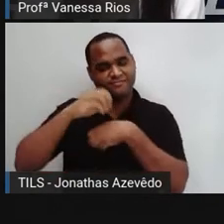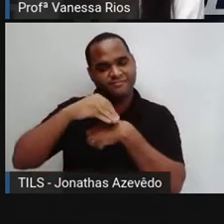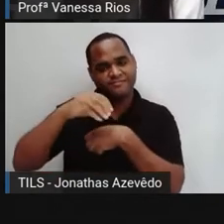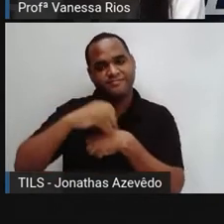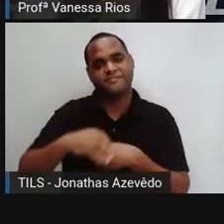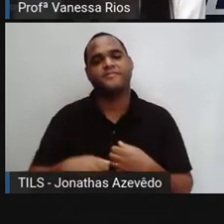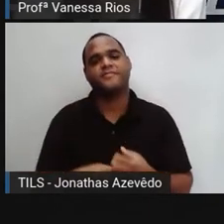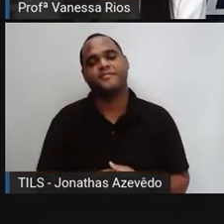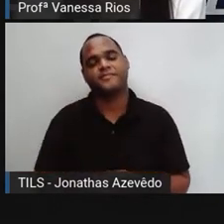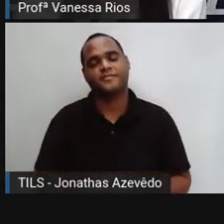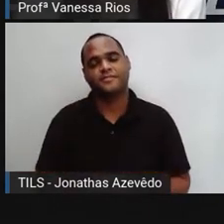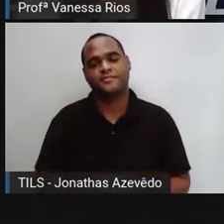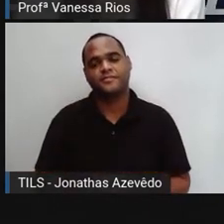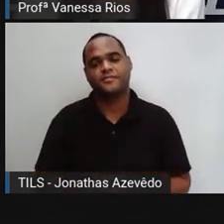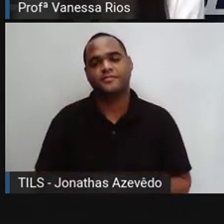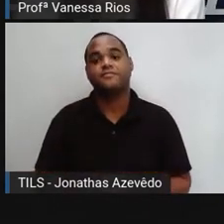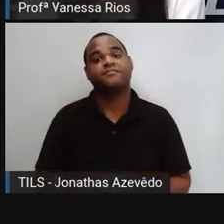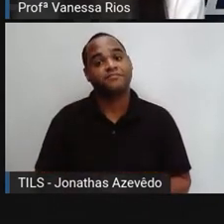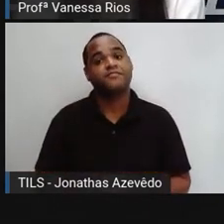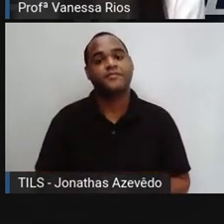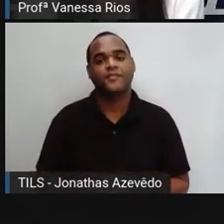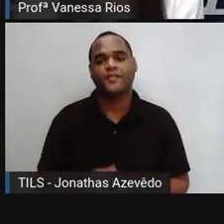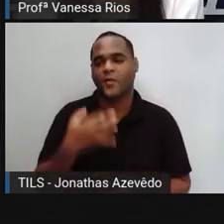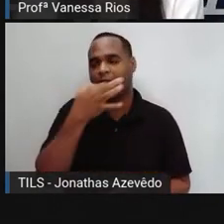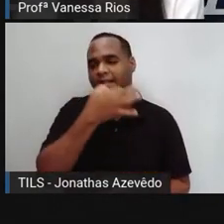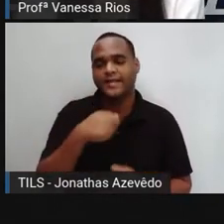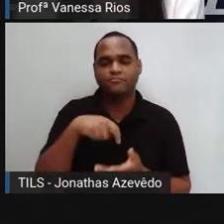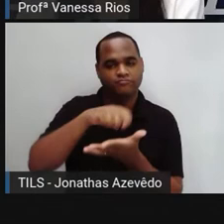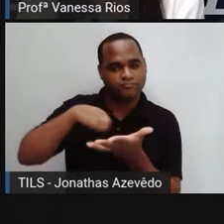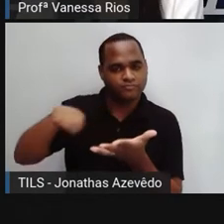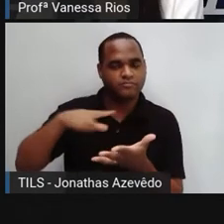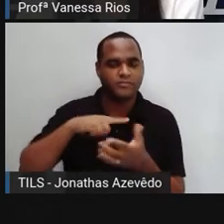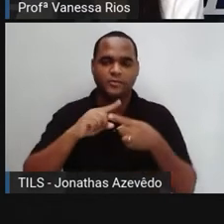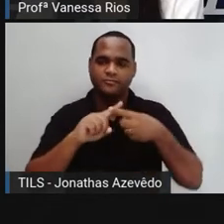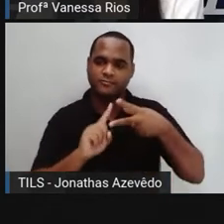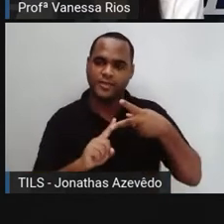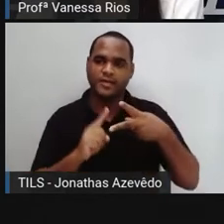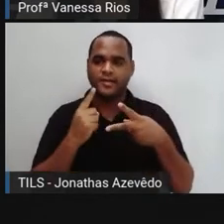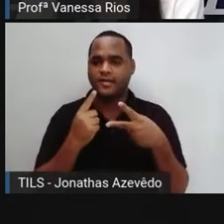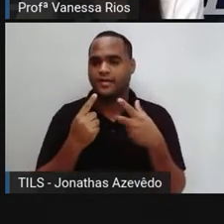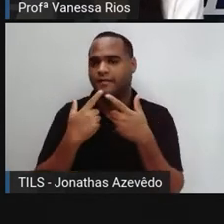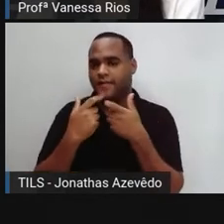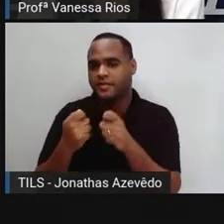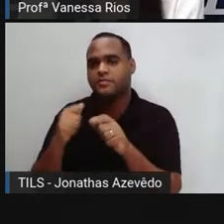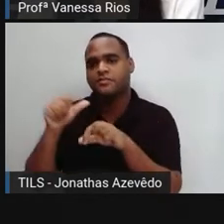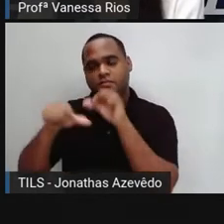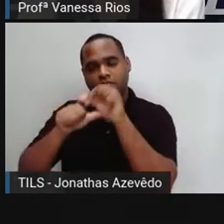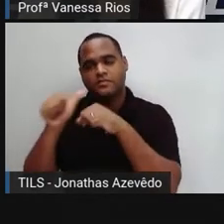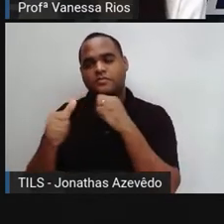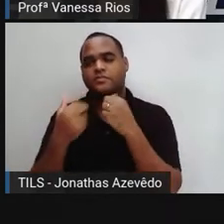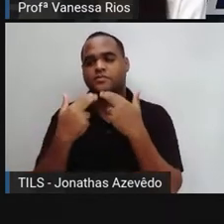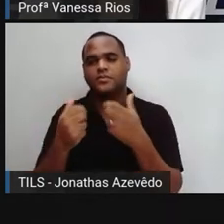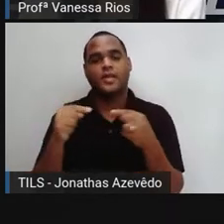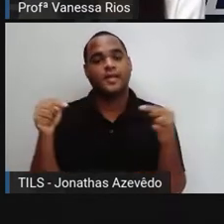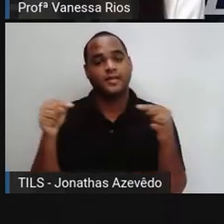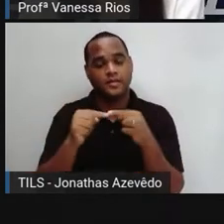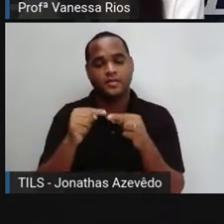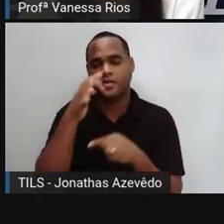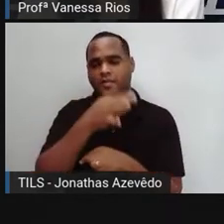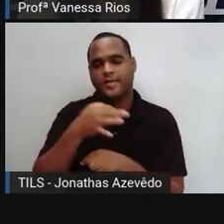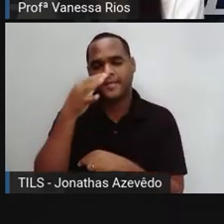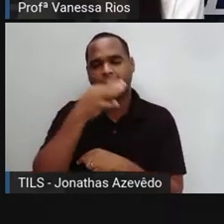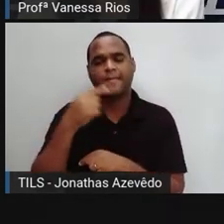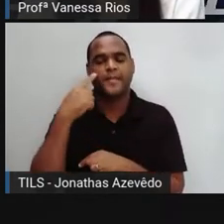Então, a oralidade e a escrita são duas formas de variação linguística. Onde a oralidade é geralmente